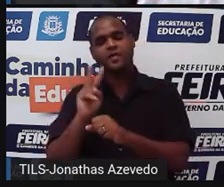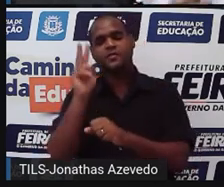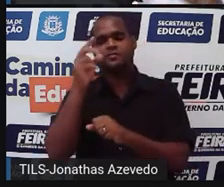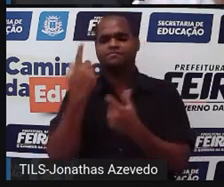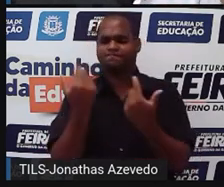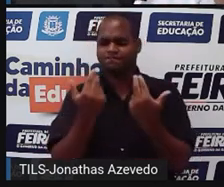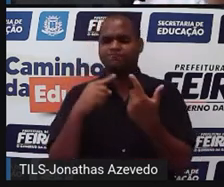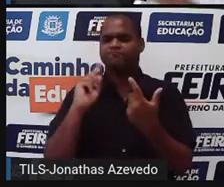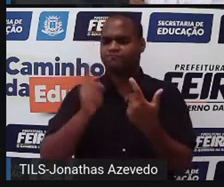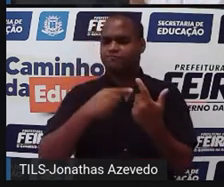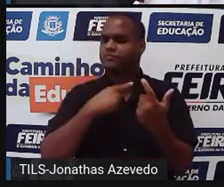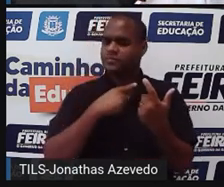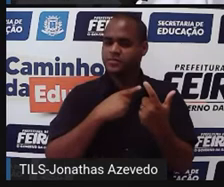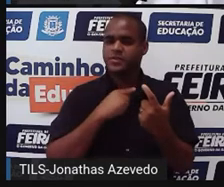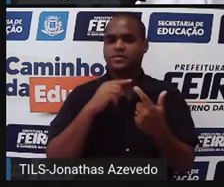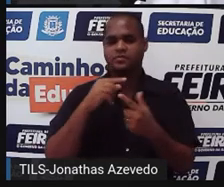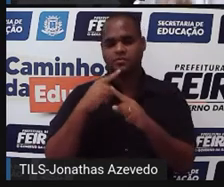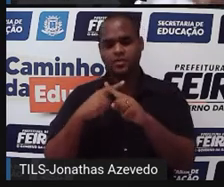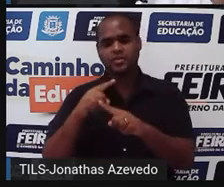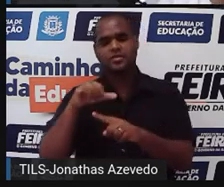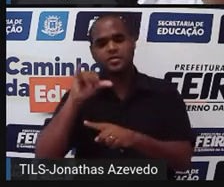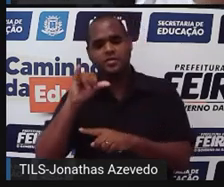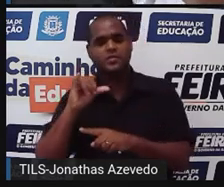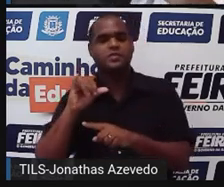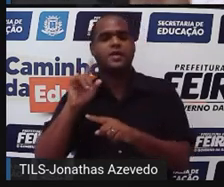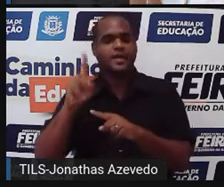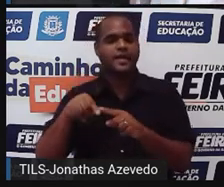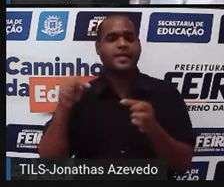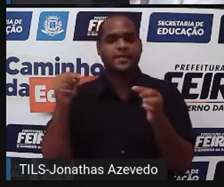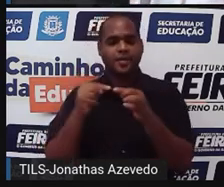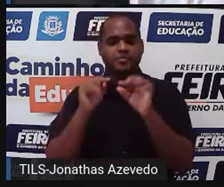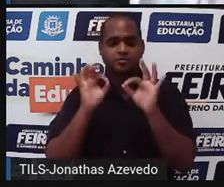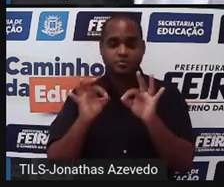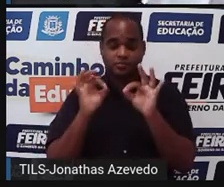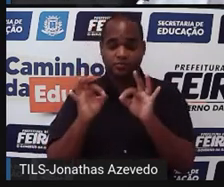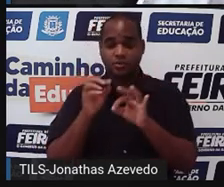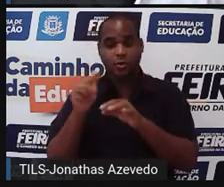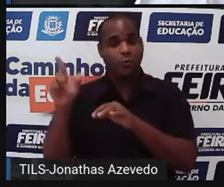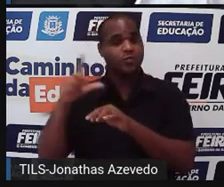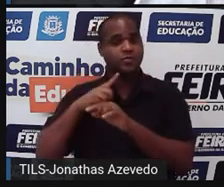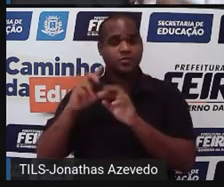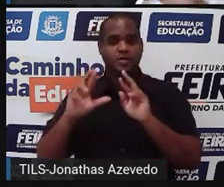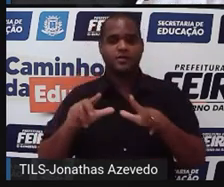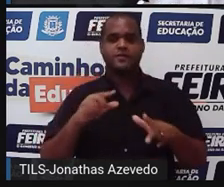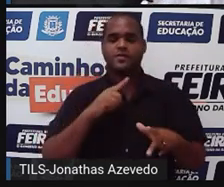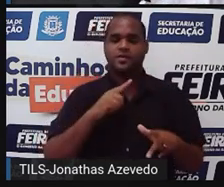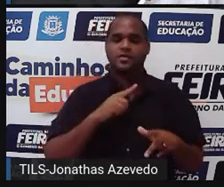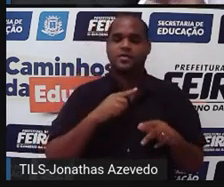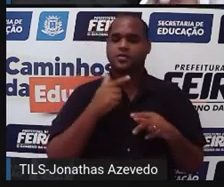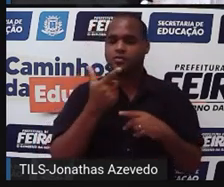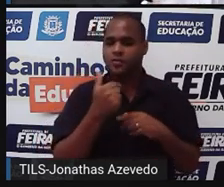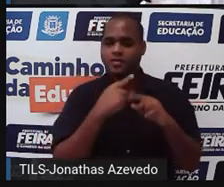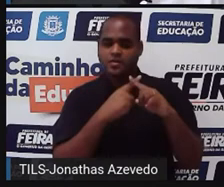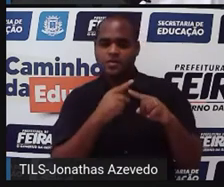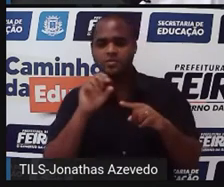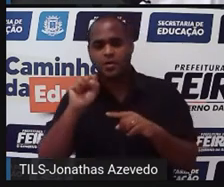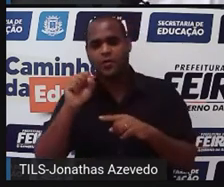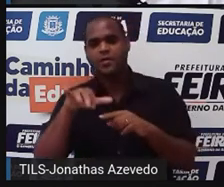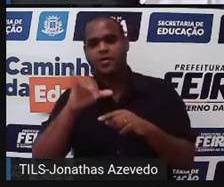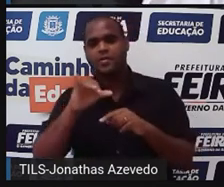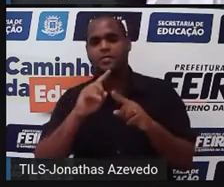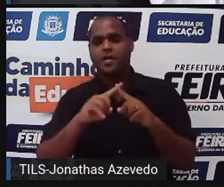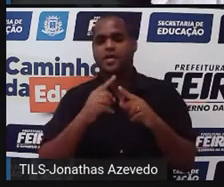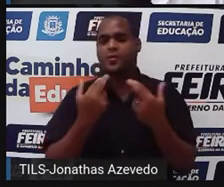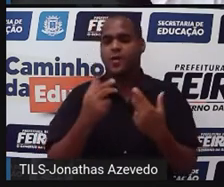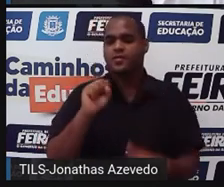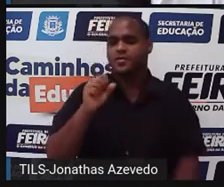valores, tanto do x quanto do y, tem que servir na outra equação. 12x mais 8y igual a